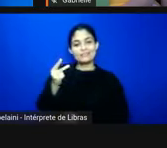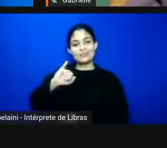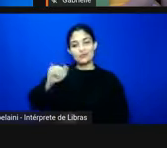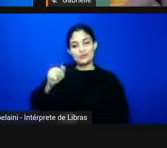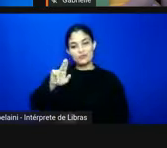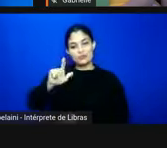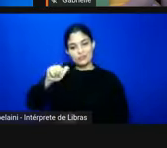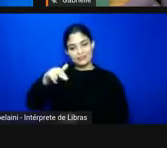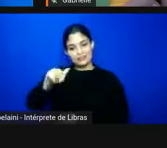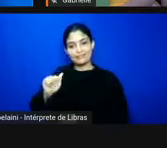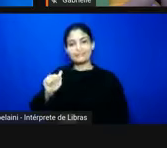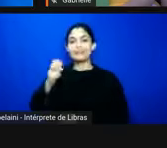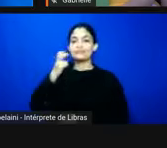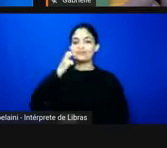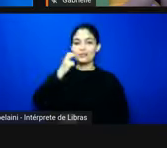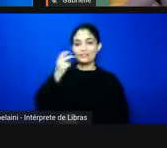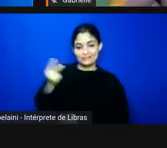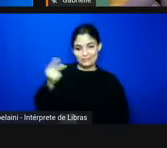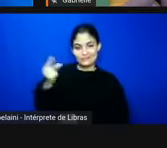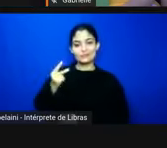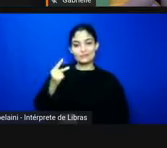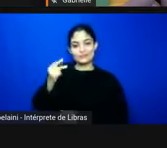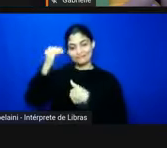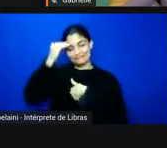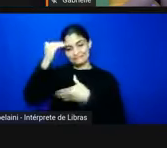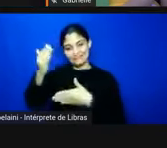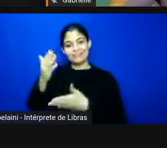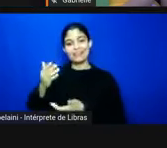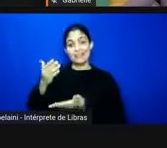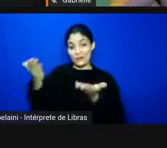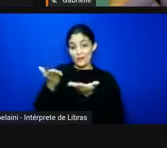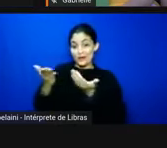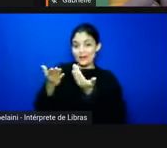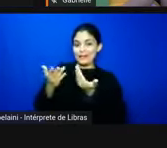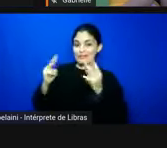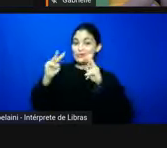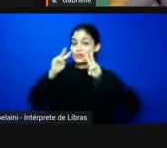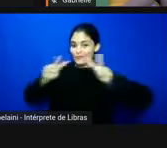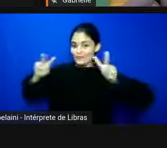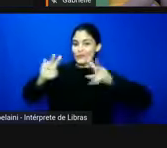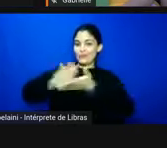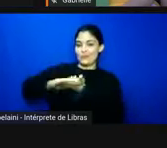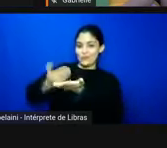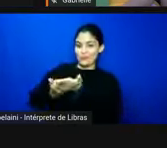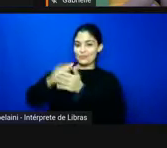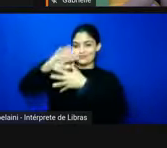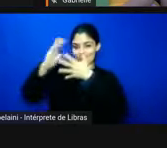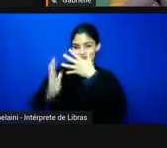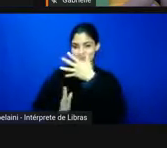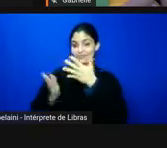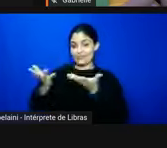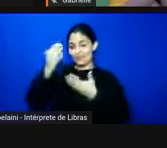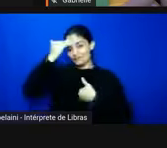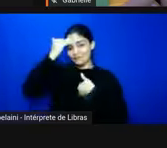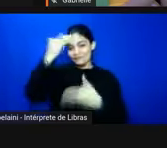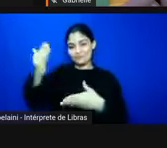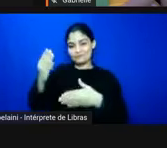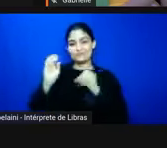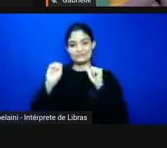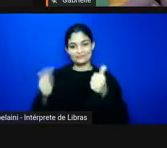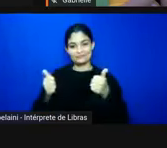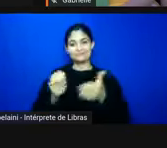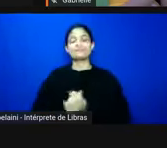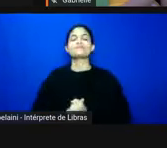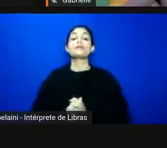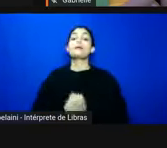Eu estava esperando esse momento que estão fazendo a tradução ou a interpretação de Libras mas